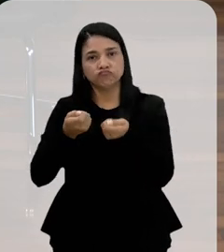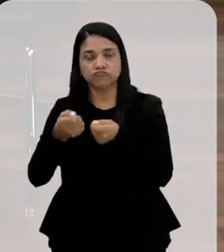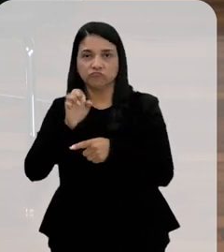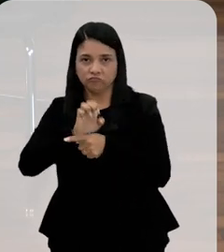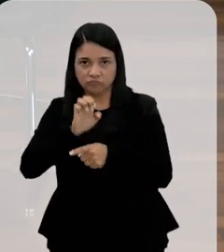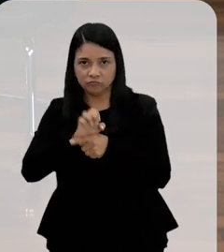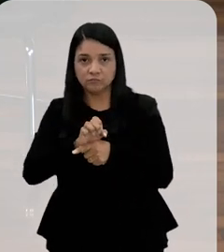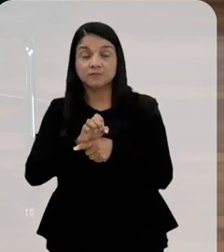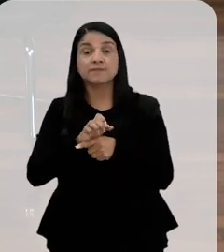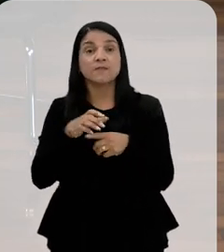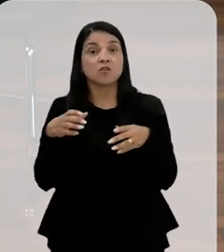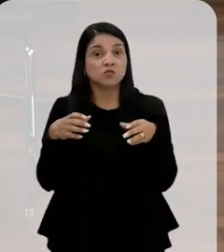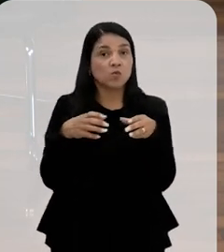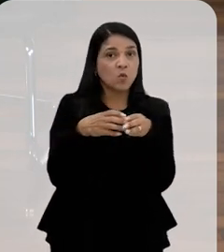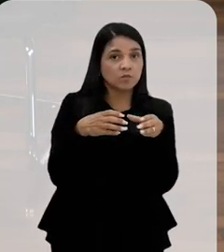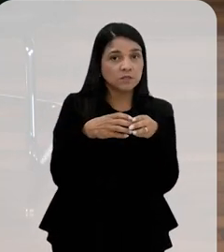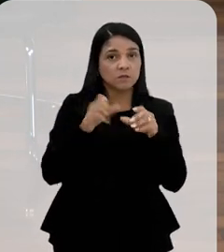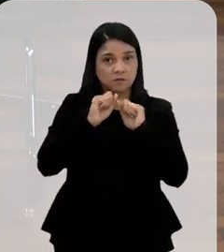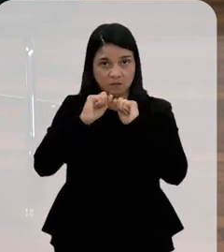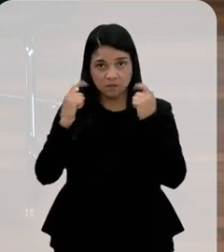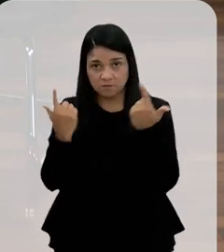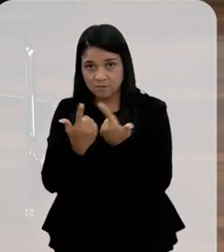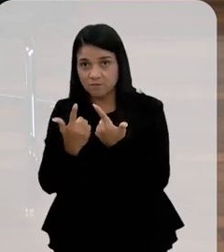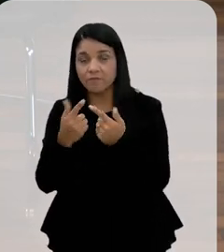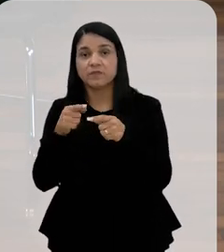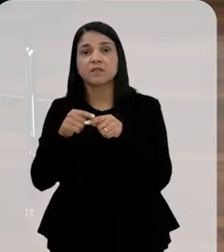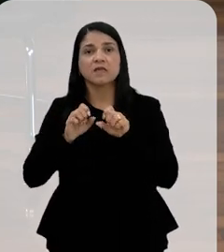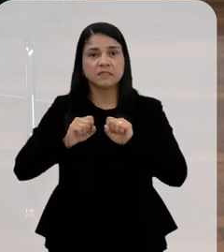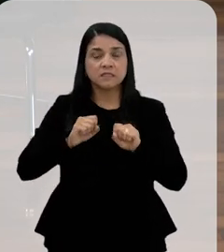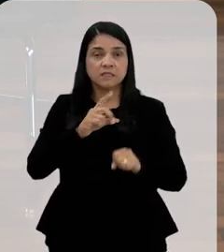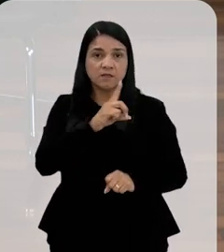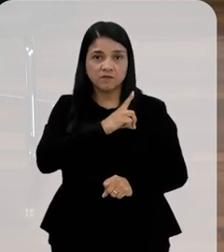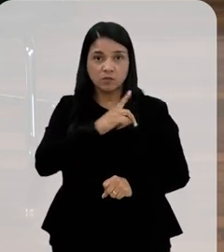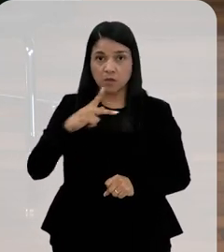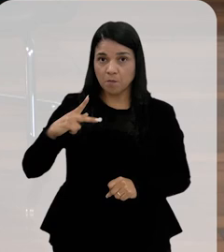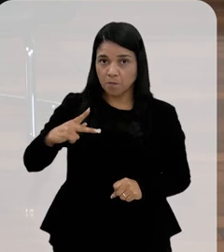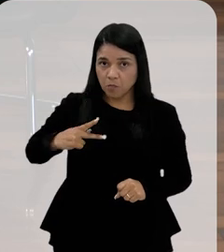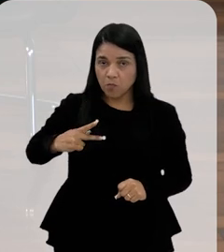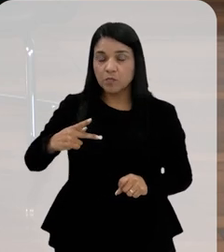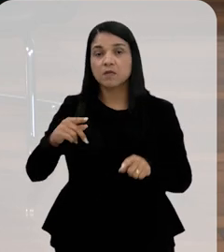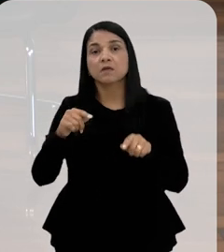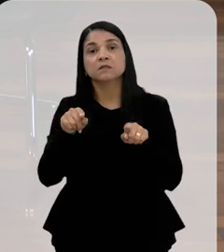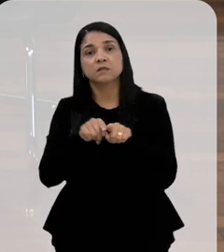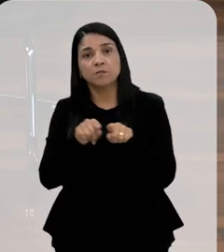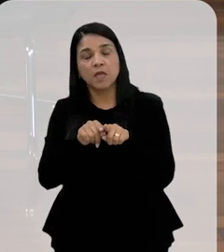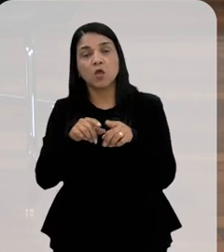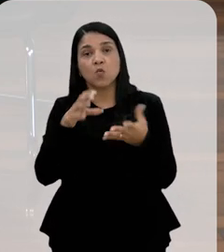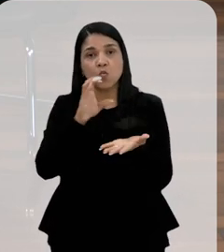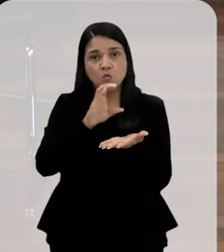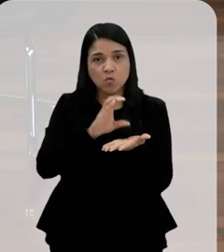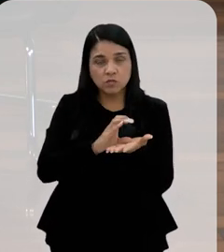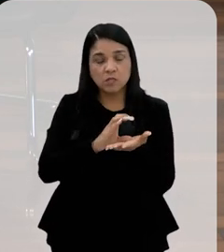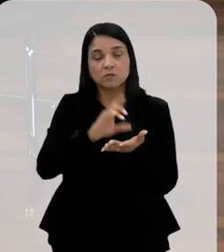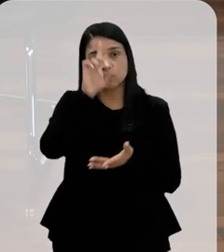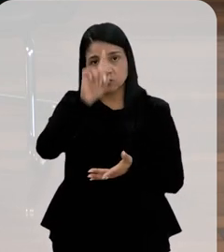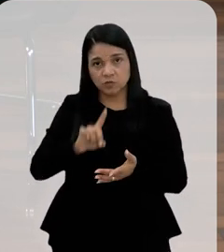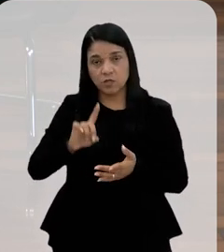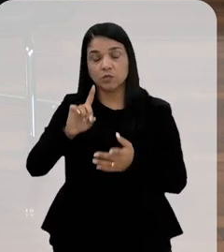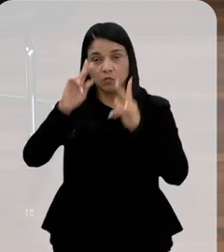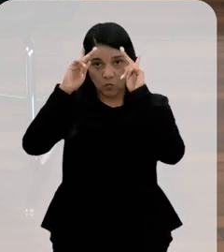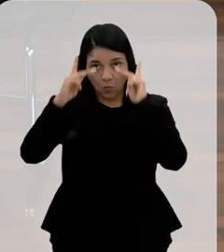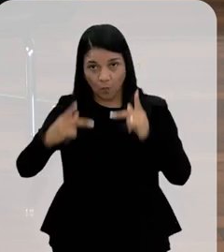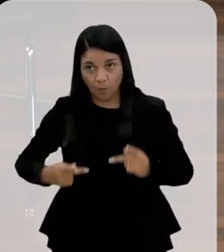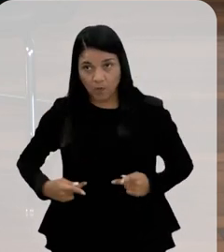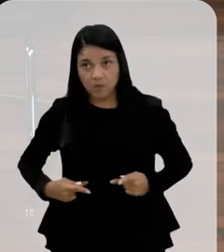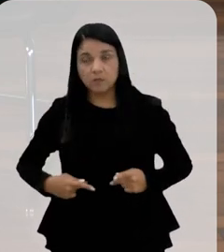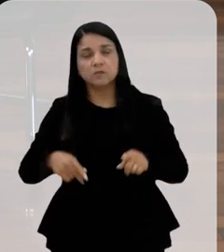Estado. E eu tenho certeza que as comissões da Assembleia Legislativa, a Defensoria Pública, o próprio Conselho Estadual de Direitos Humanos, Sidney,